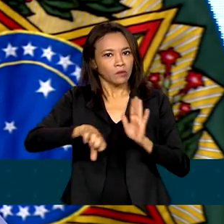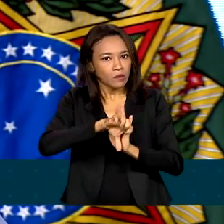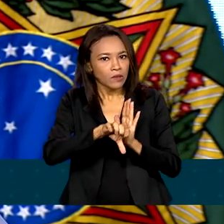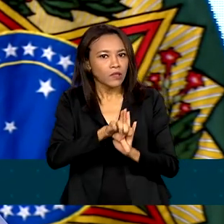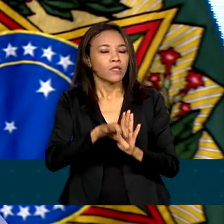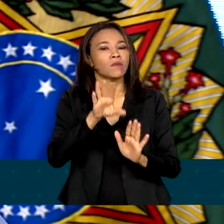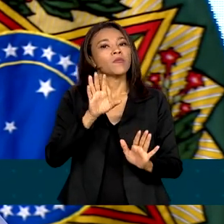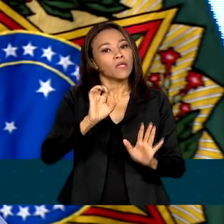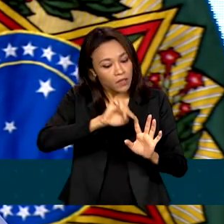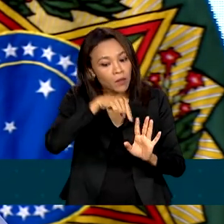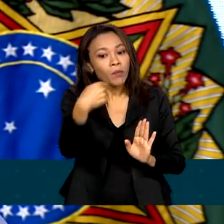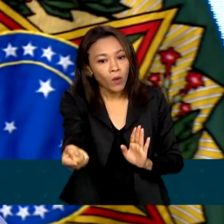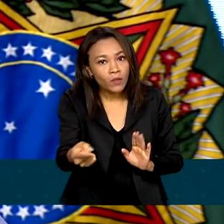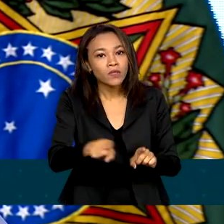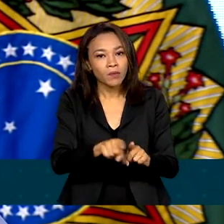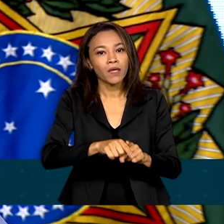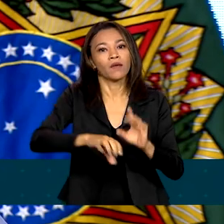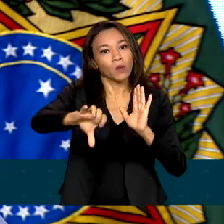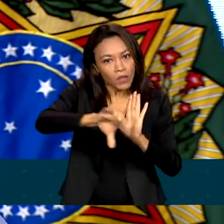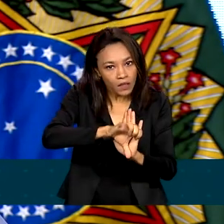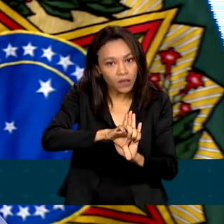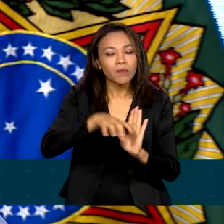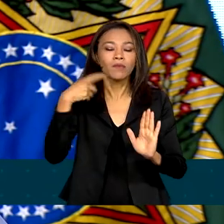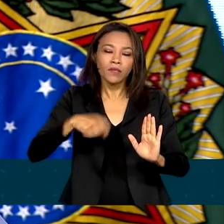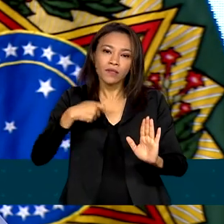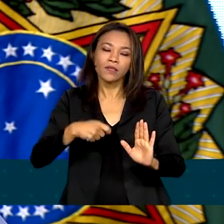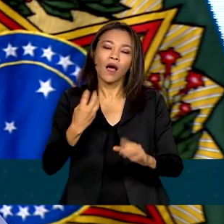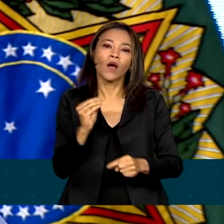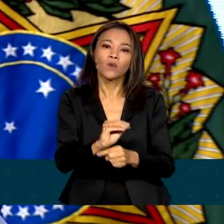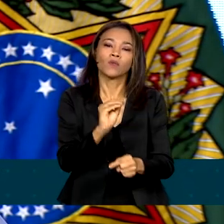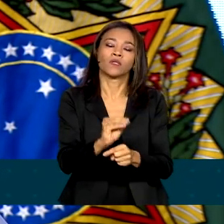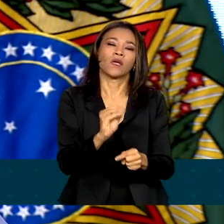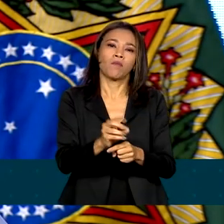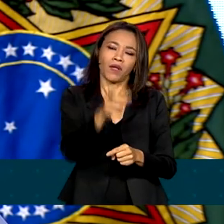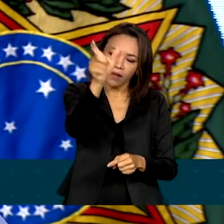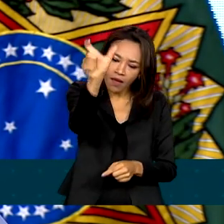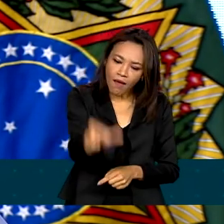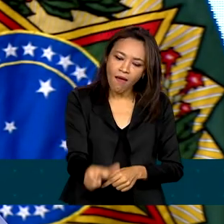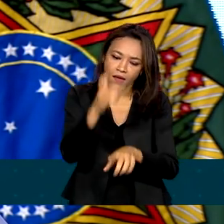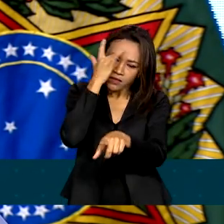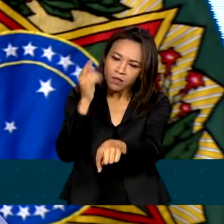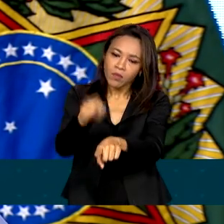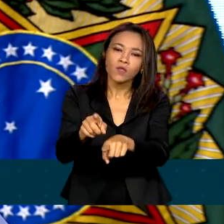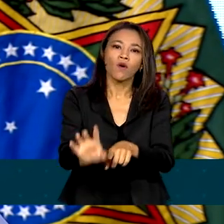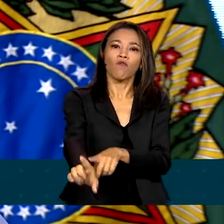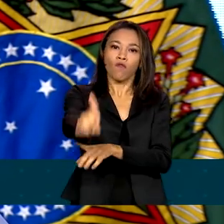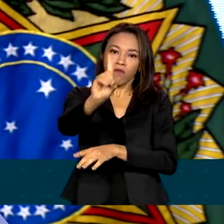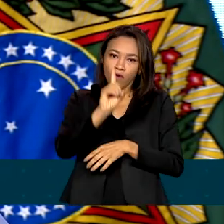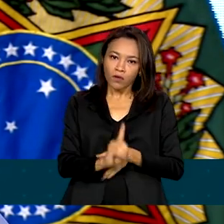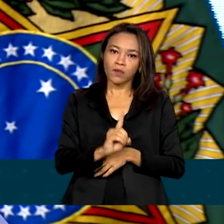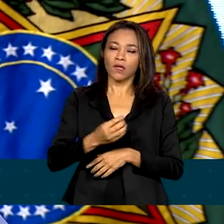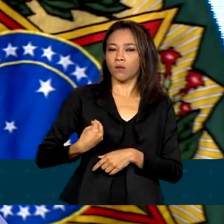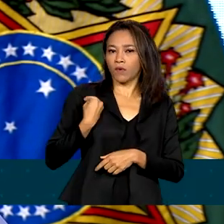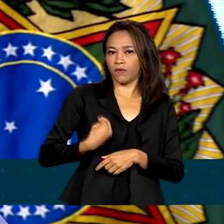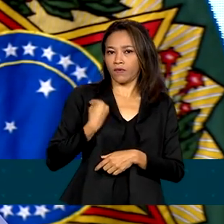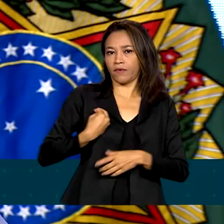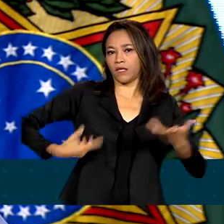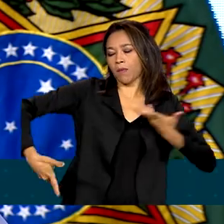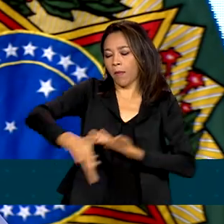que a pessoa cometer, na perspectiva de fazer essa pessoa voltar a ter uma convivência social